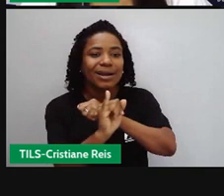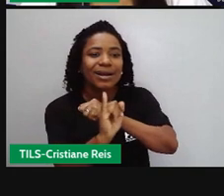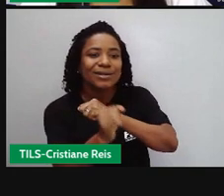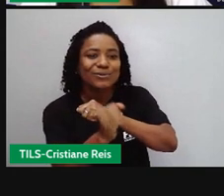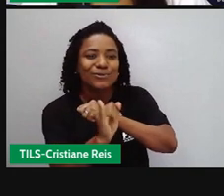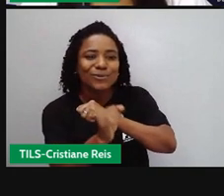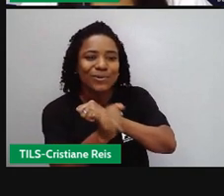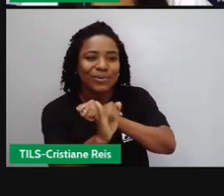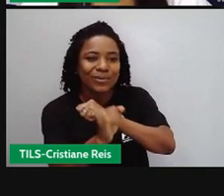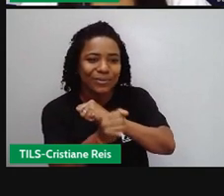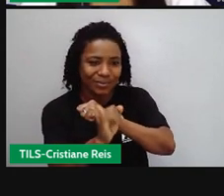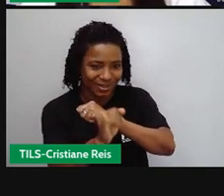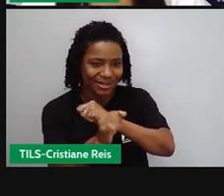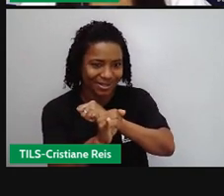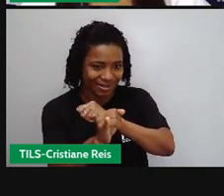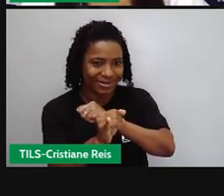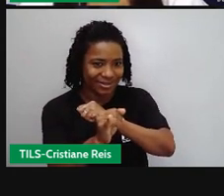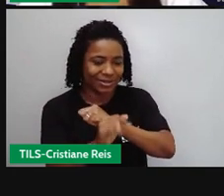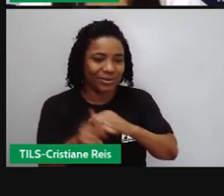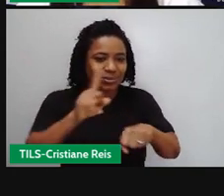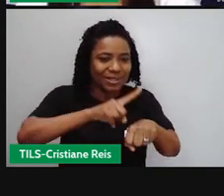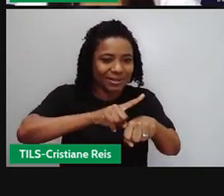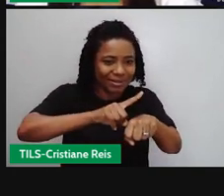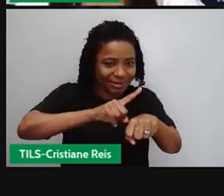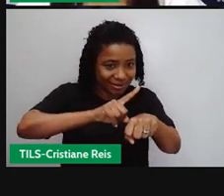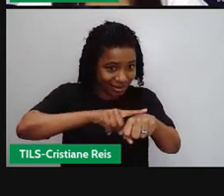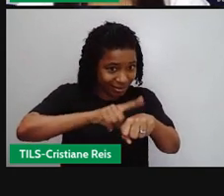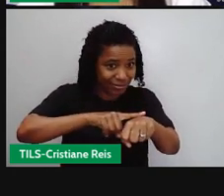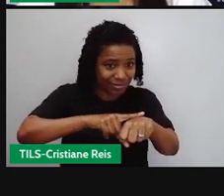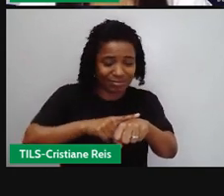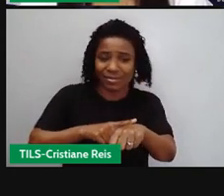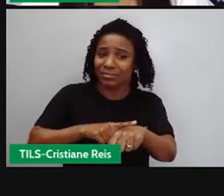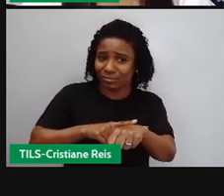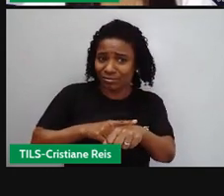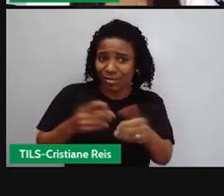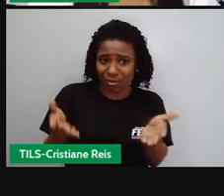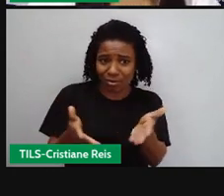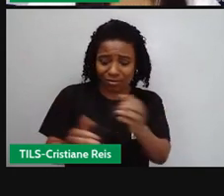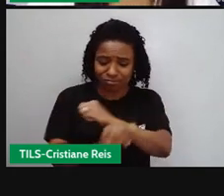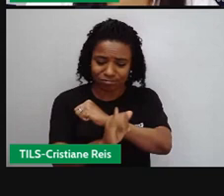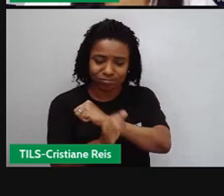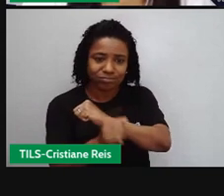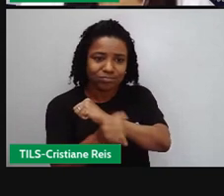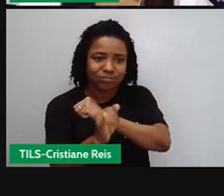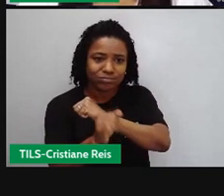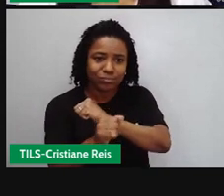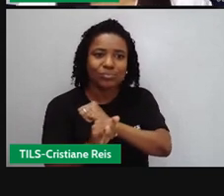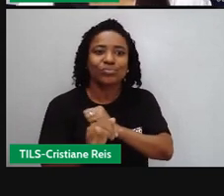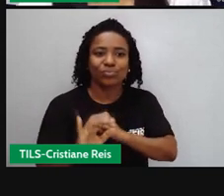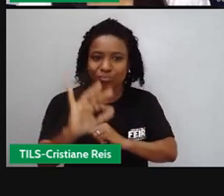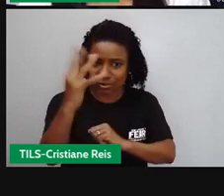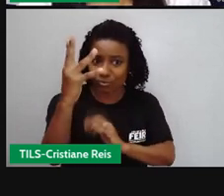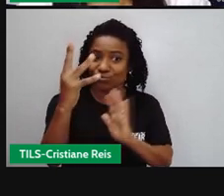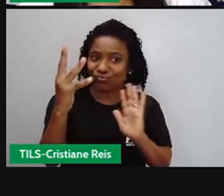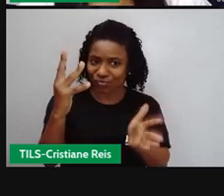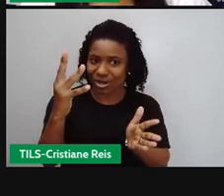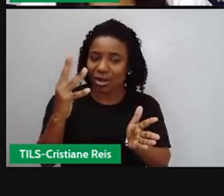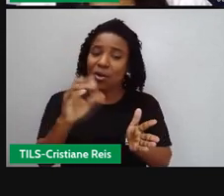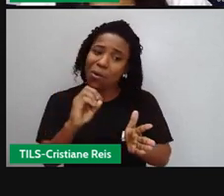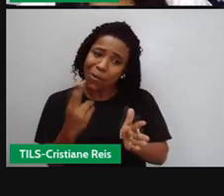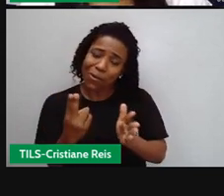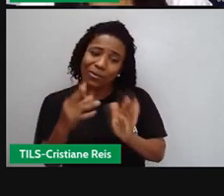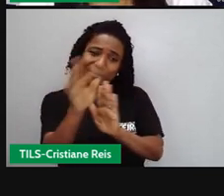são escritos hoje podem servir para reflexões de ações que já aconteceram ou que ainda vão